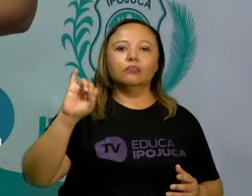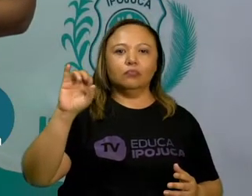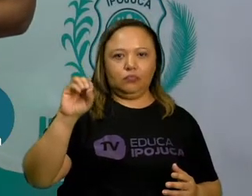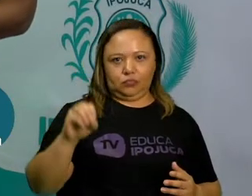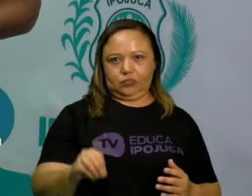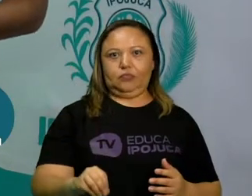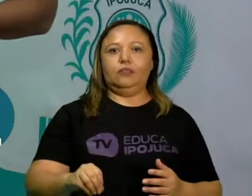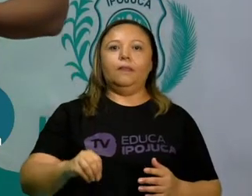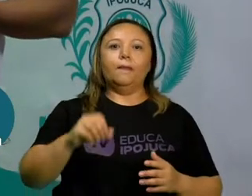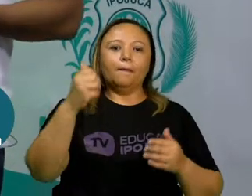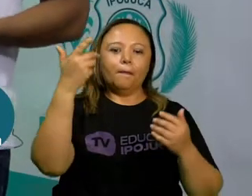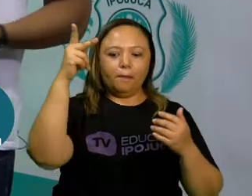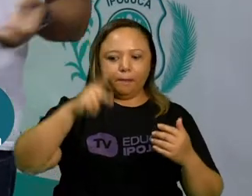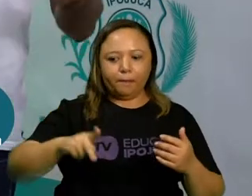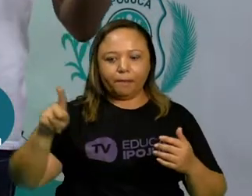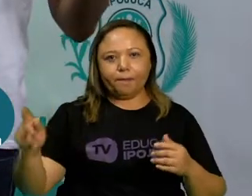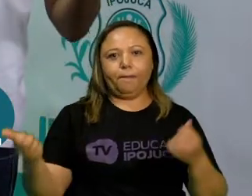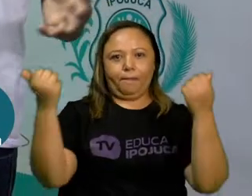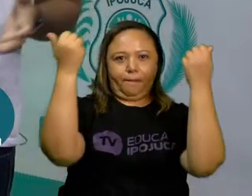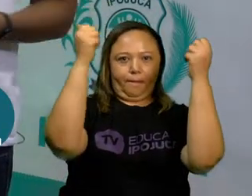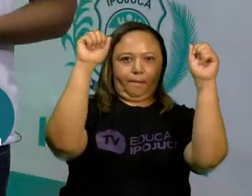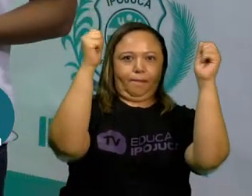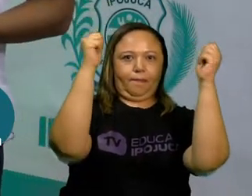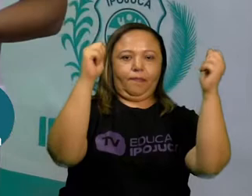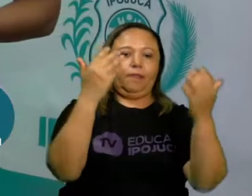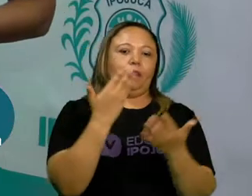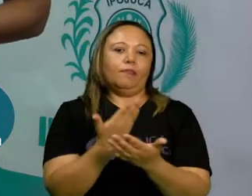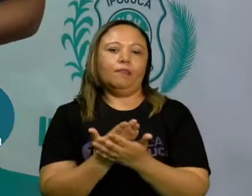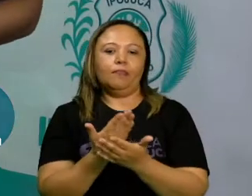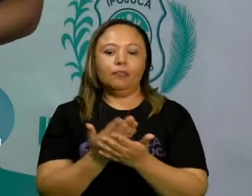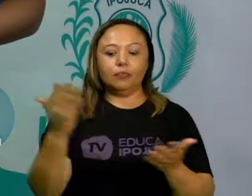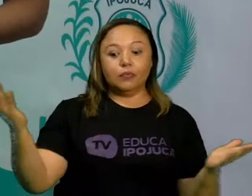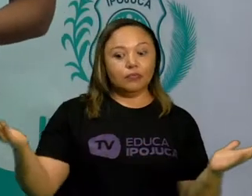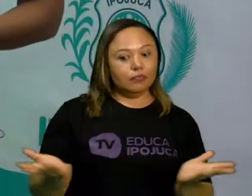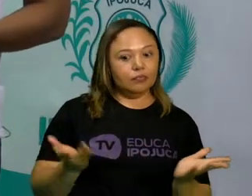e na aula de hoje nós vamos falar sobre os jogos de salão.